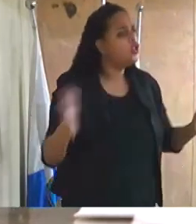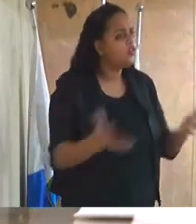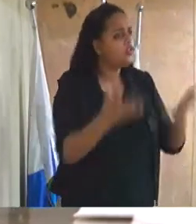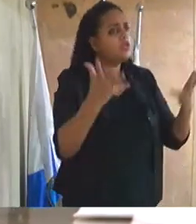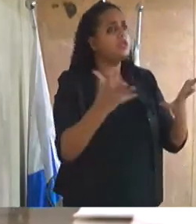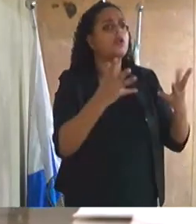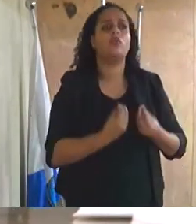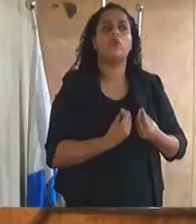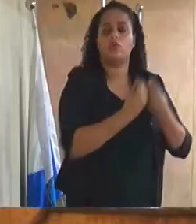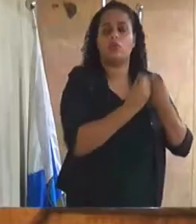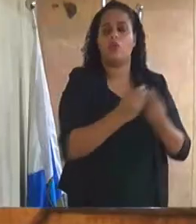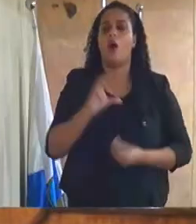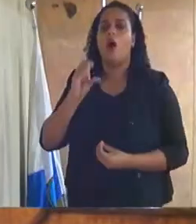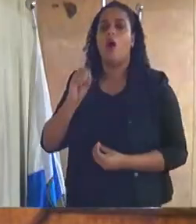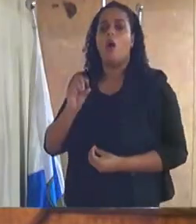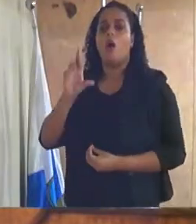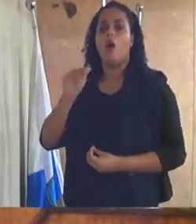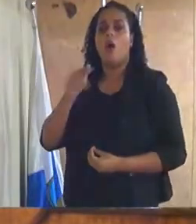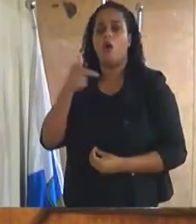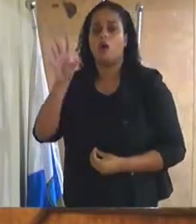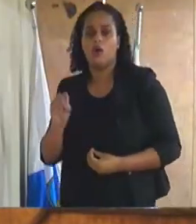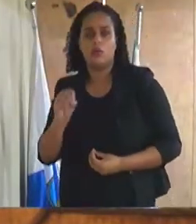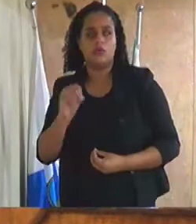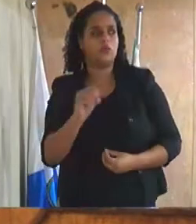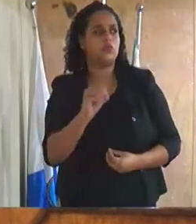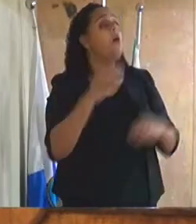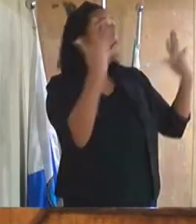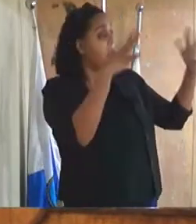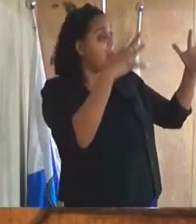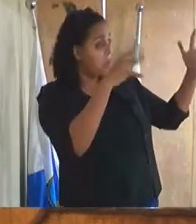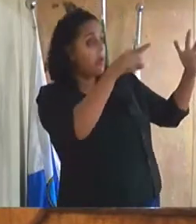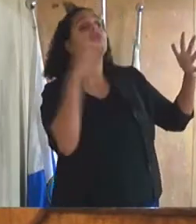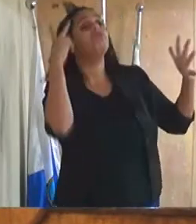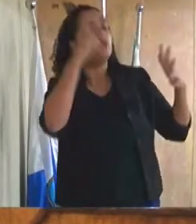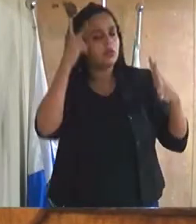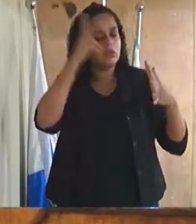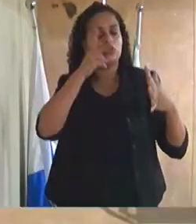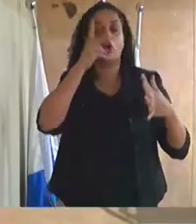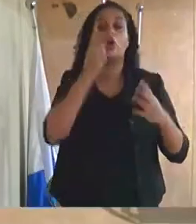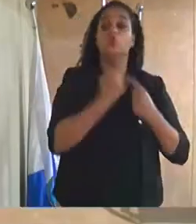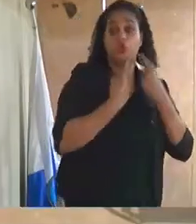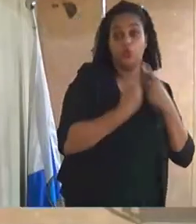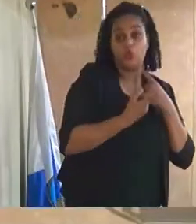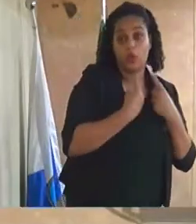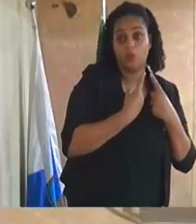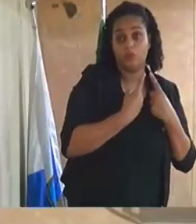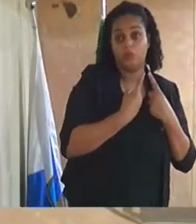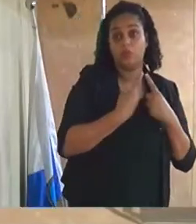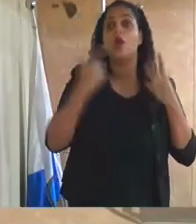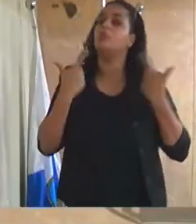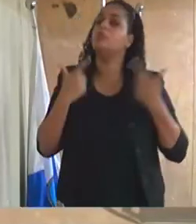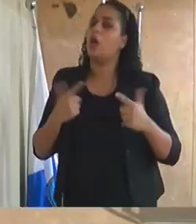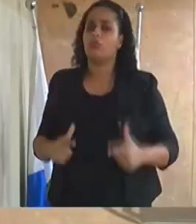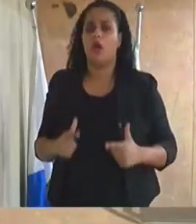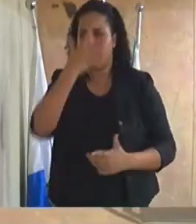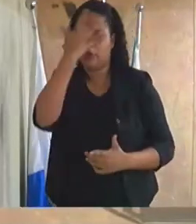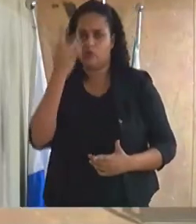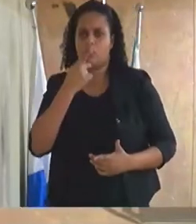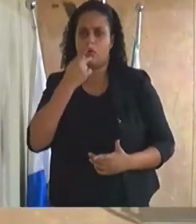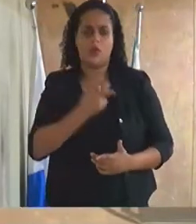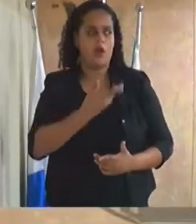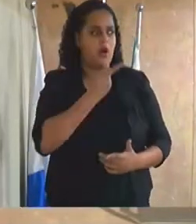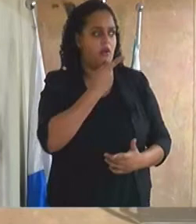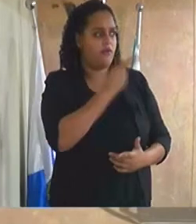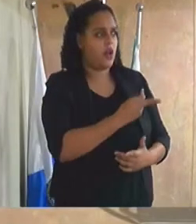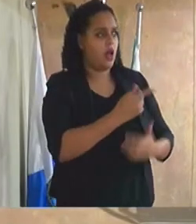órgãos a matéria encontra-se em discussão parabéns vereador a matéria encontra-se em discussão não havendo quem queira discutir vossa excelência